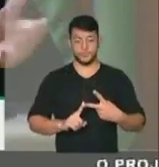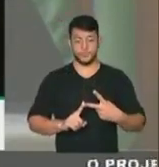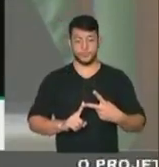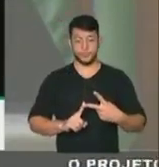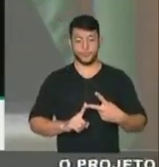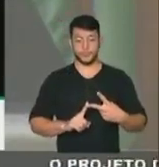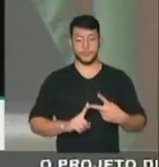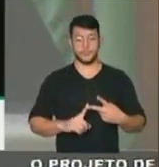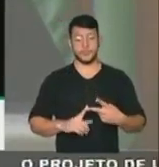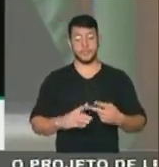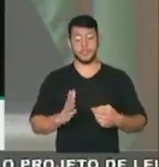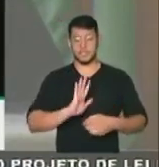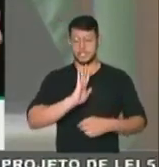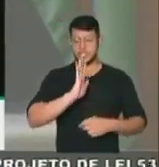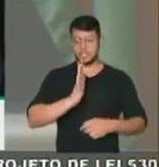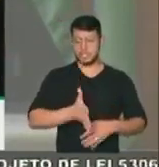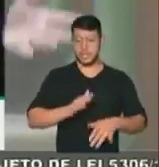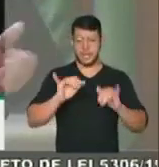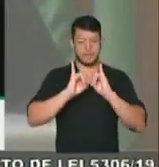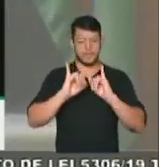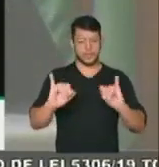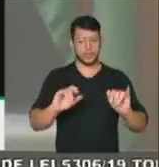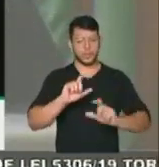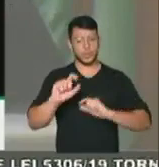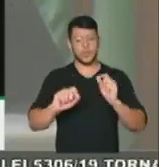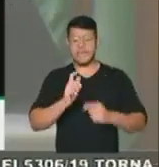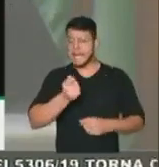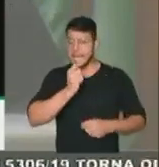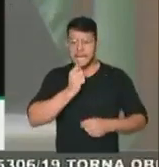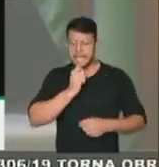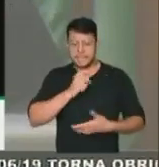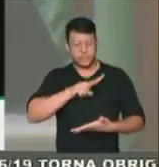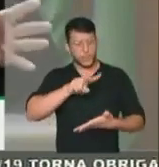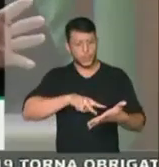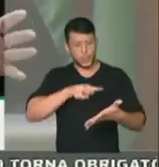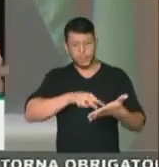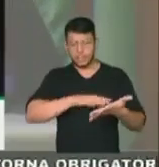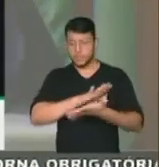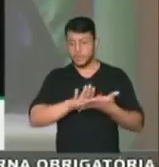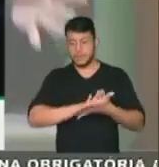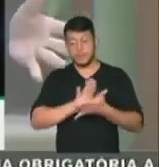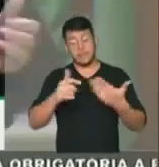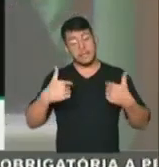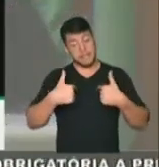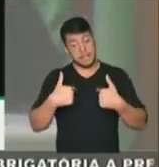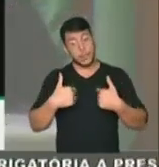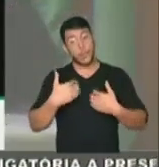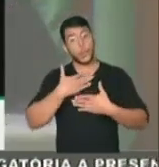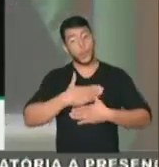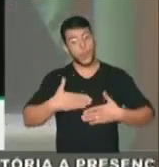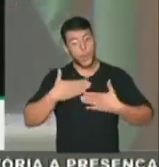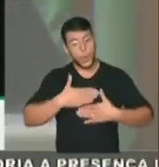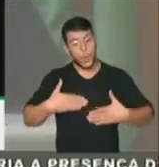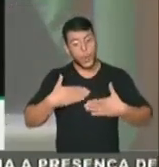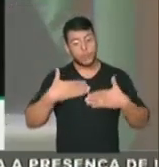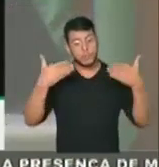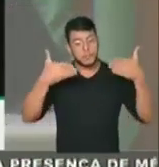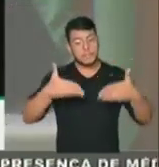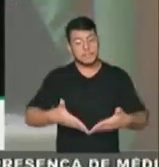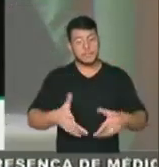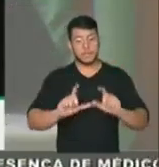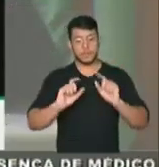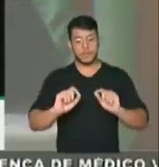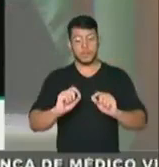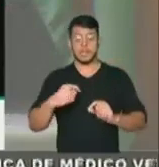nas caatingas, que não teve direito de ler, de estudar, depois de velhinho, eu gosto de participar dessas coisas. Eu tenho